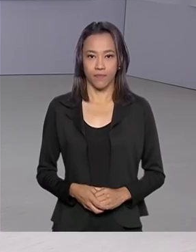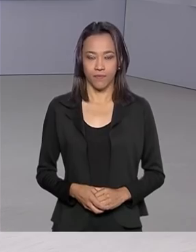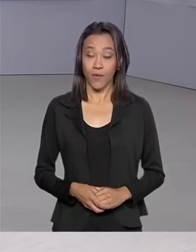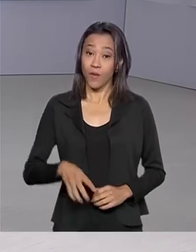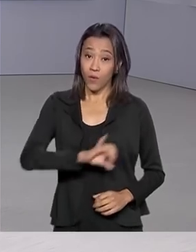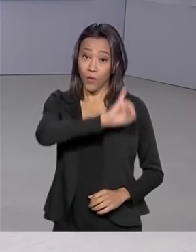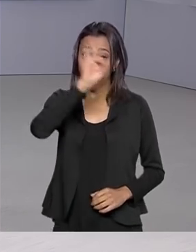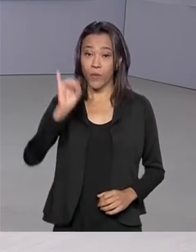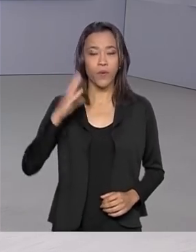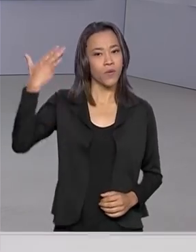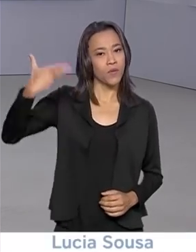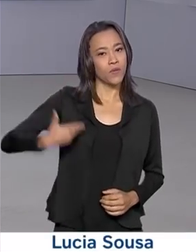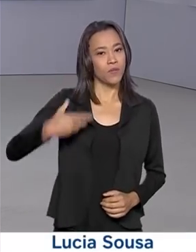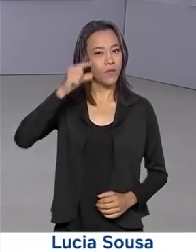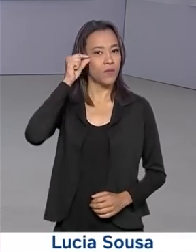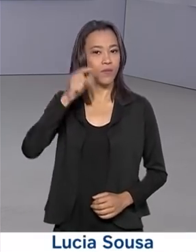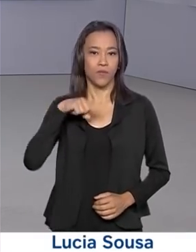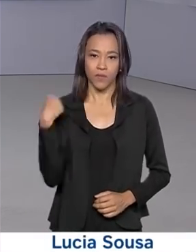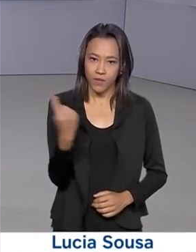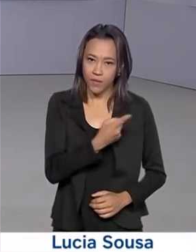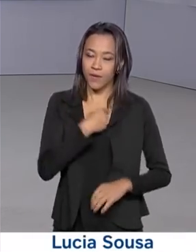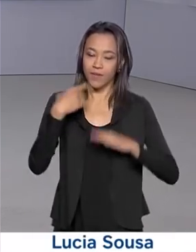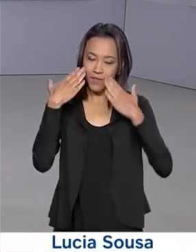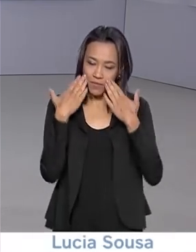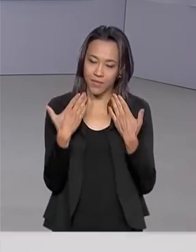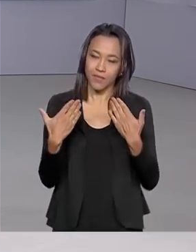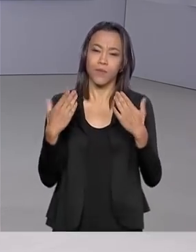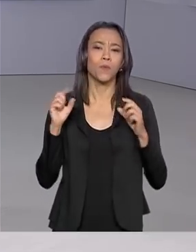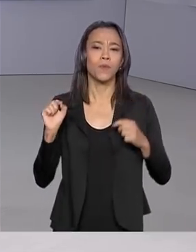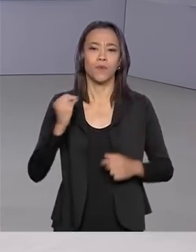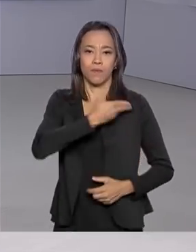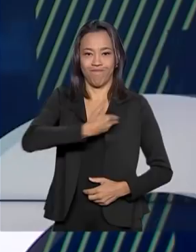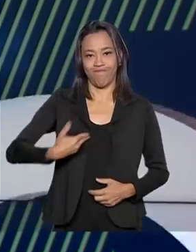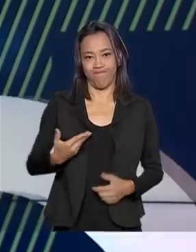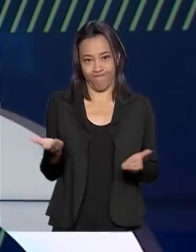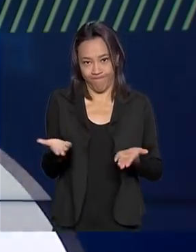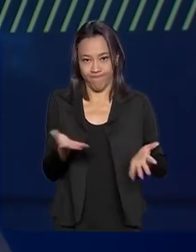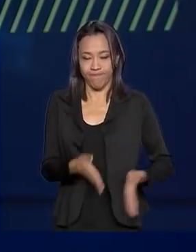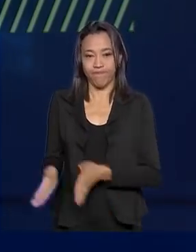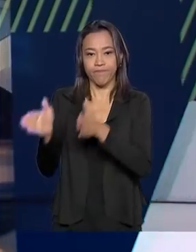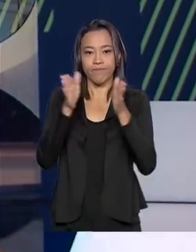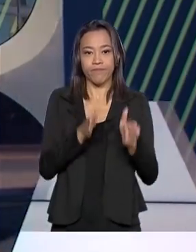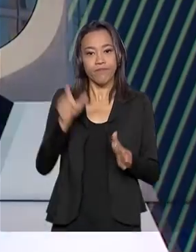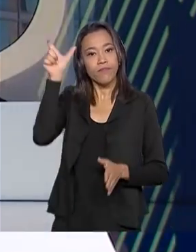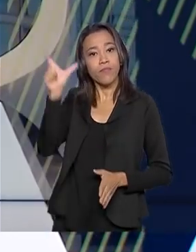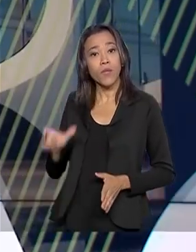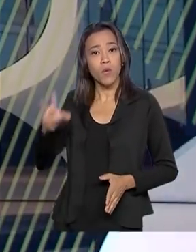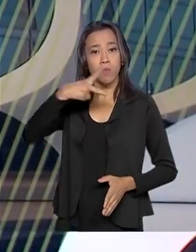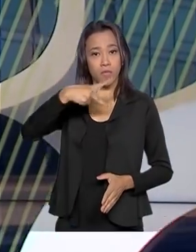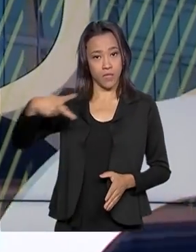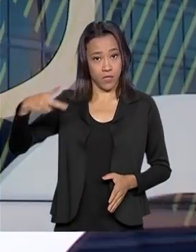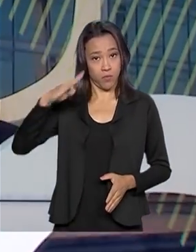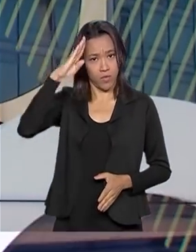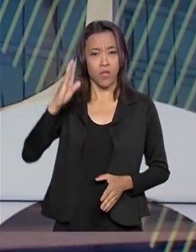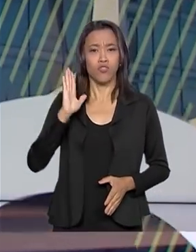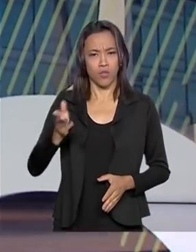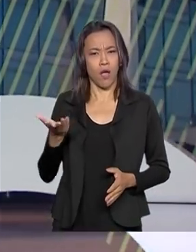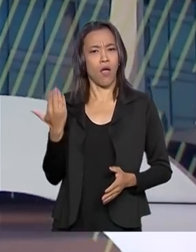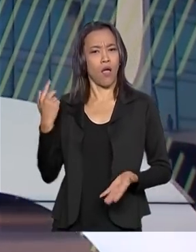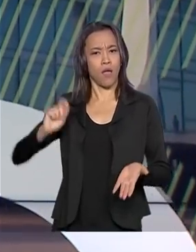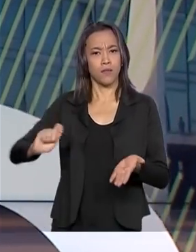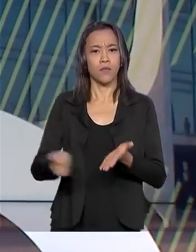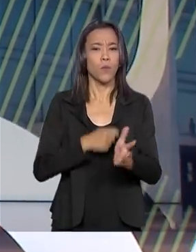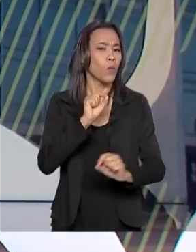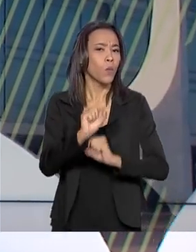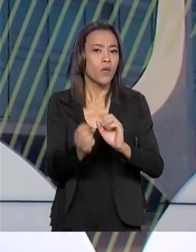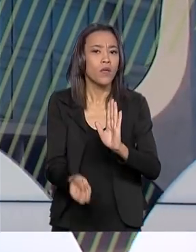Olá, eu sou o Roberto Camargo e já estamos no ar com o Governo Agora. O presidente Jair Bolsonaro assinou o decreto que